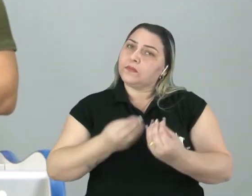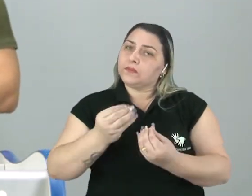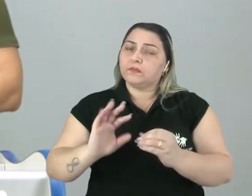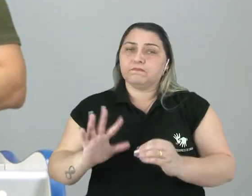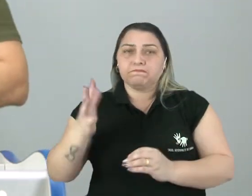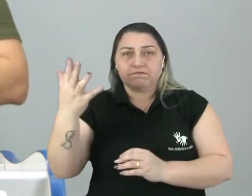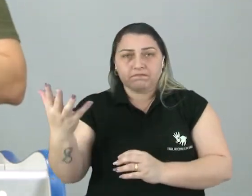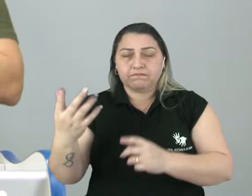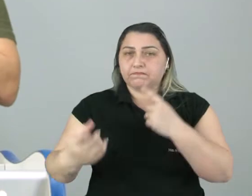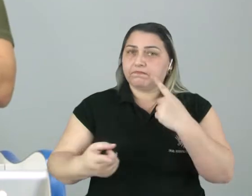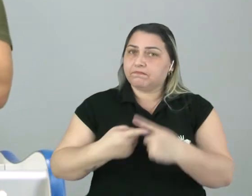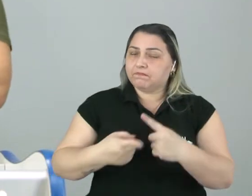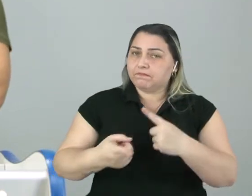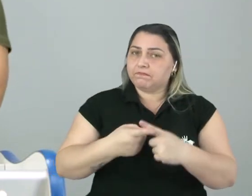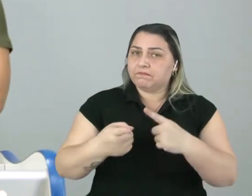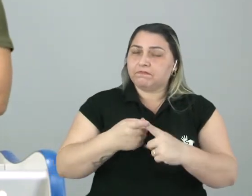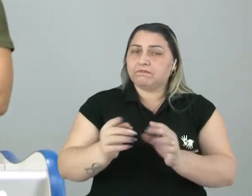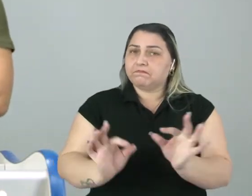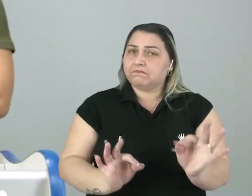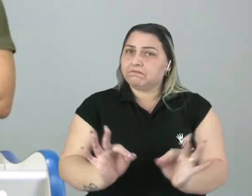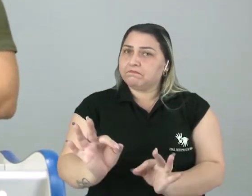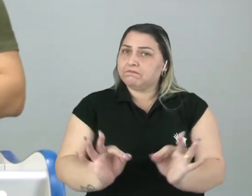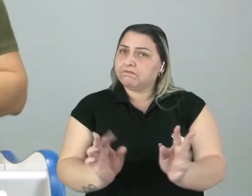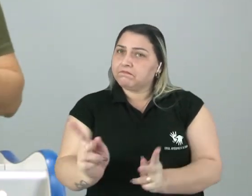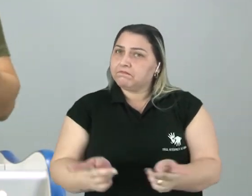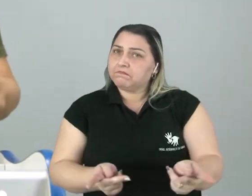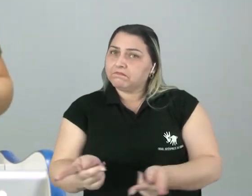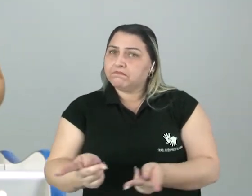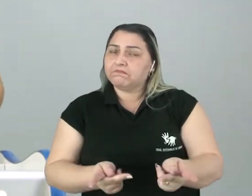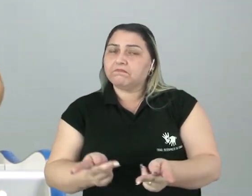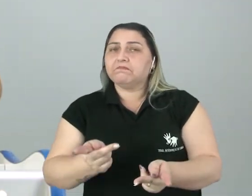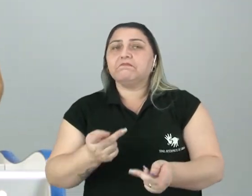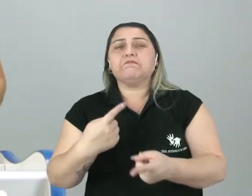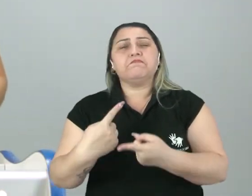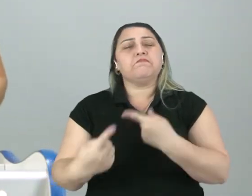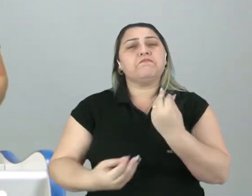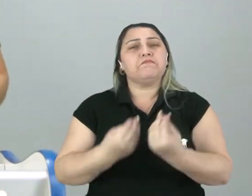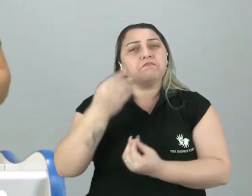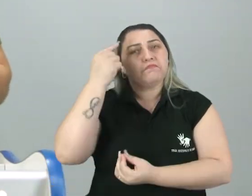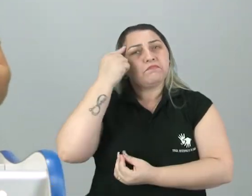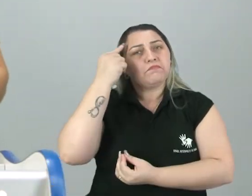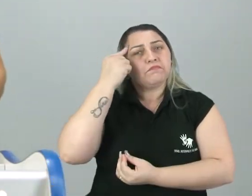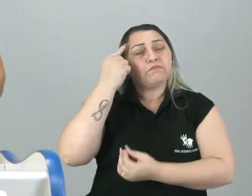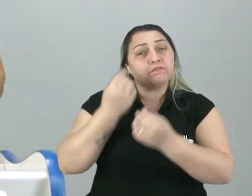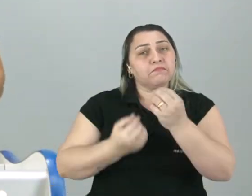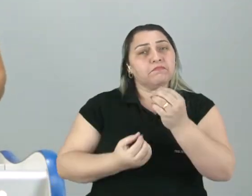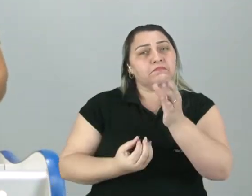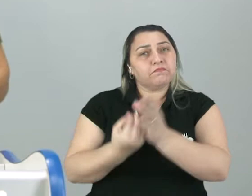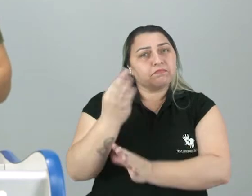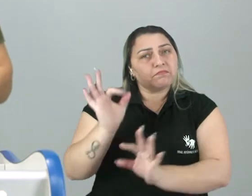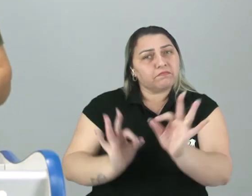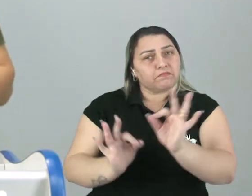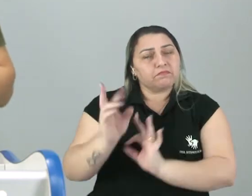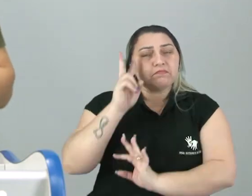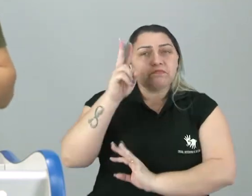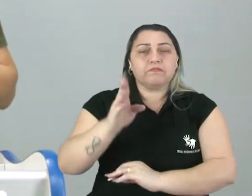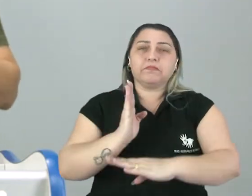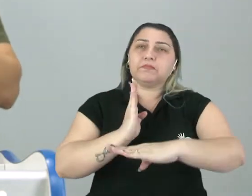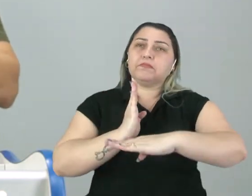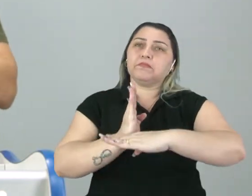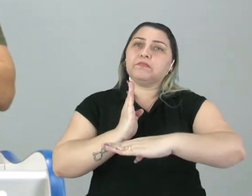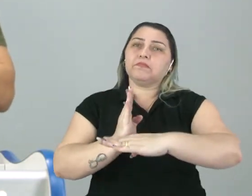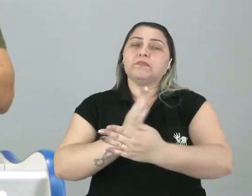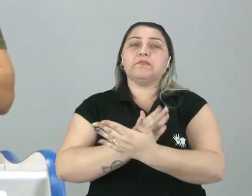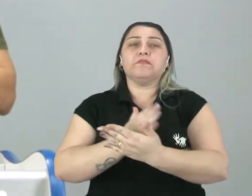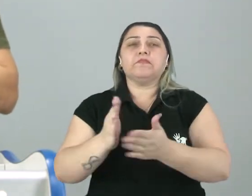se deu, por que o seu projeto era daquela forma, de que maneira ela foi pensada. Então, nós podemos ver que o barroco